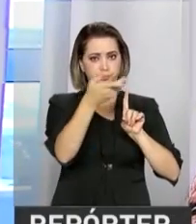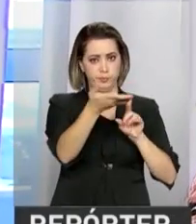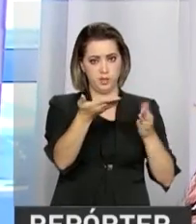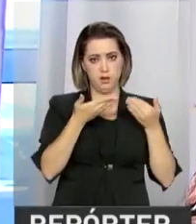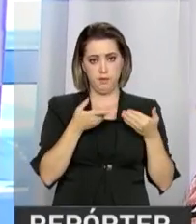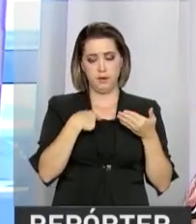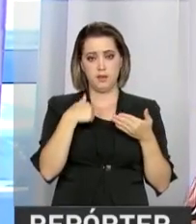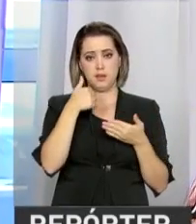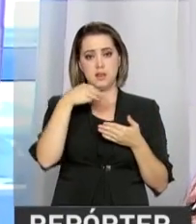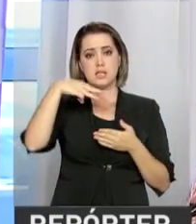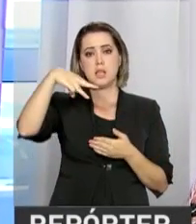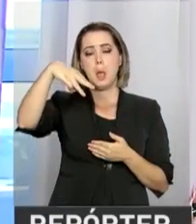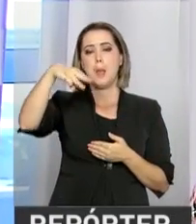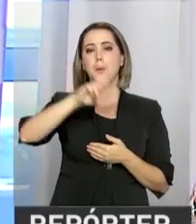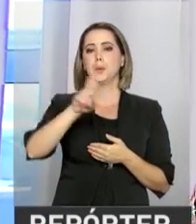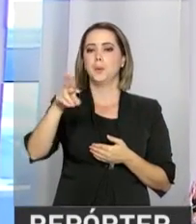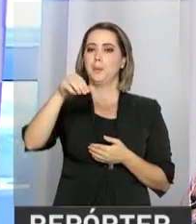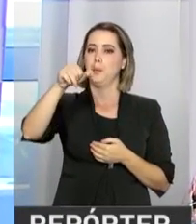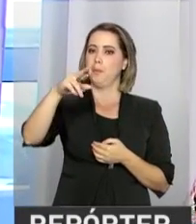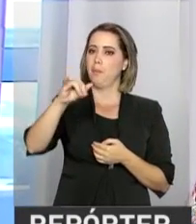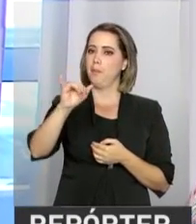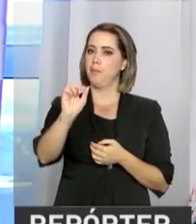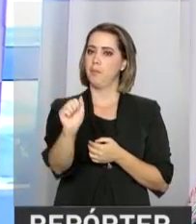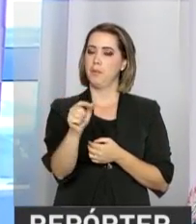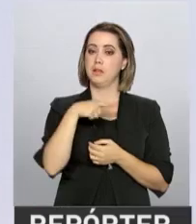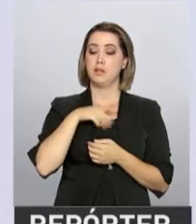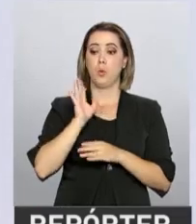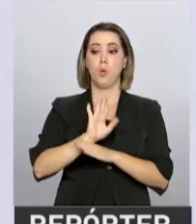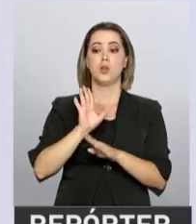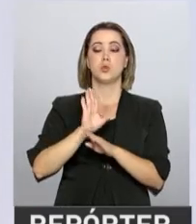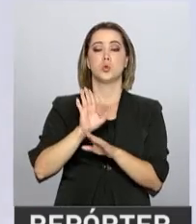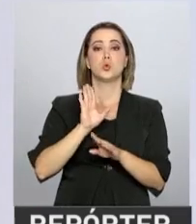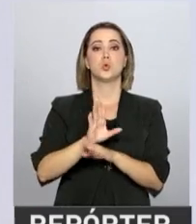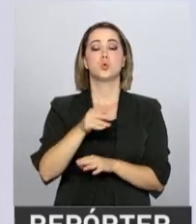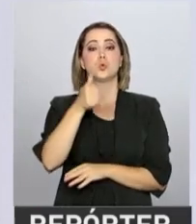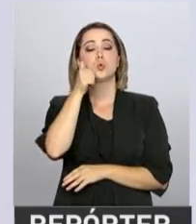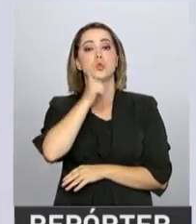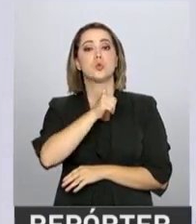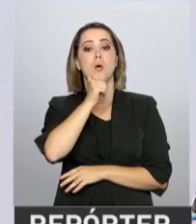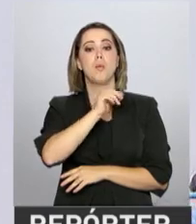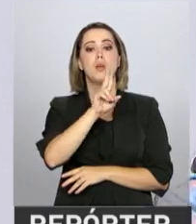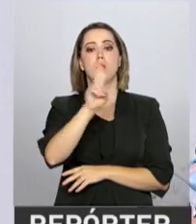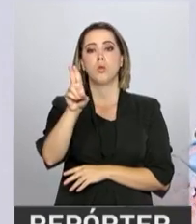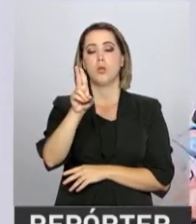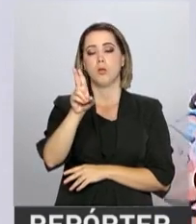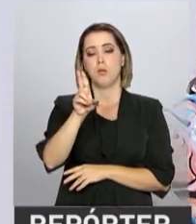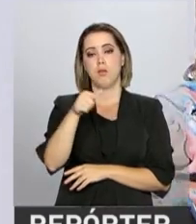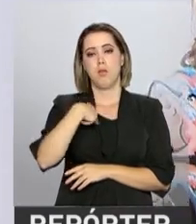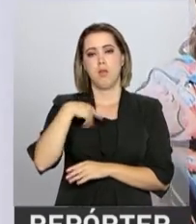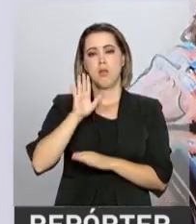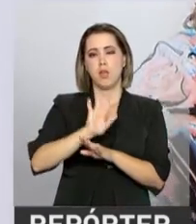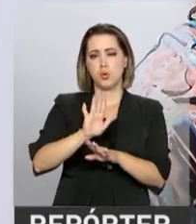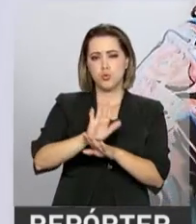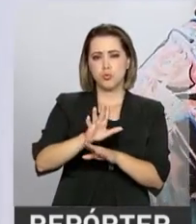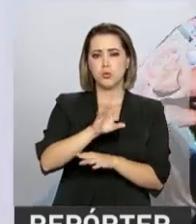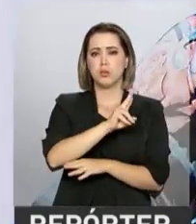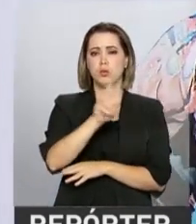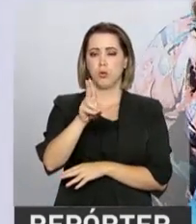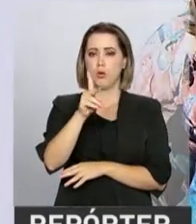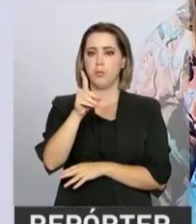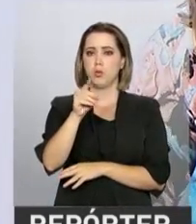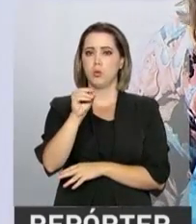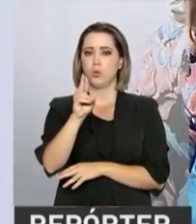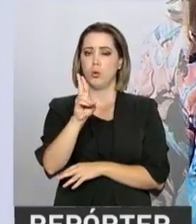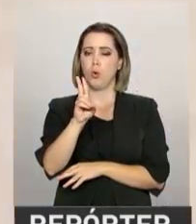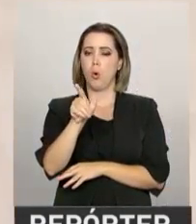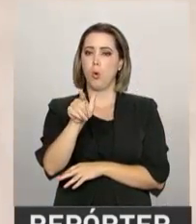trazer Maria Inês ao mundo com o apoio de uma doula, uma assistente que acompanha a mulher antes, durante e depois do